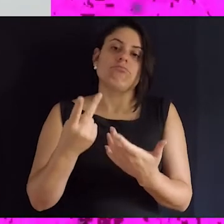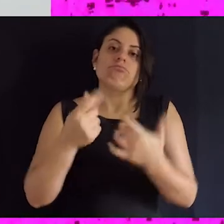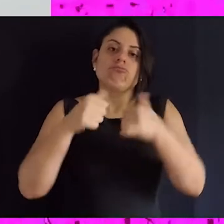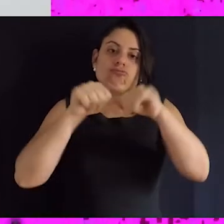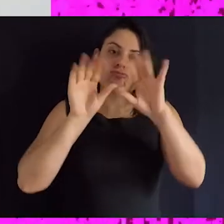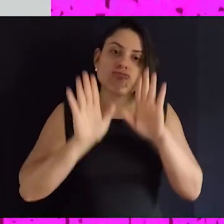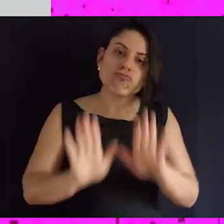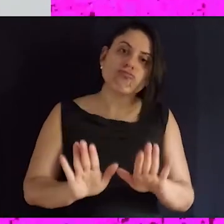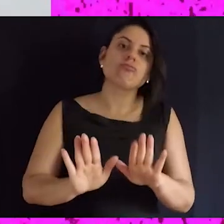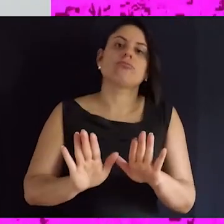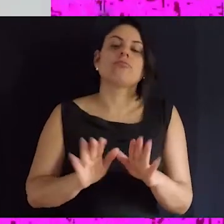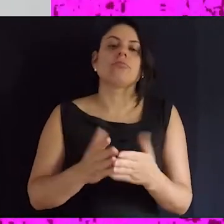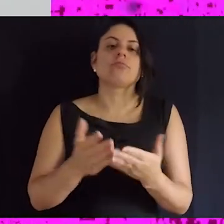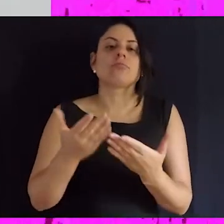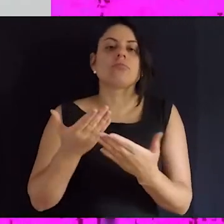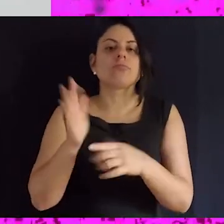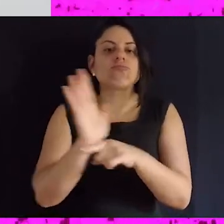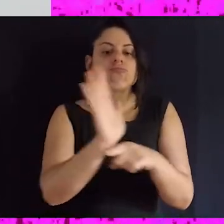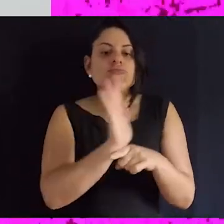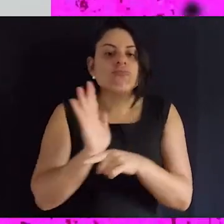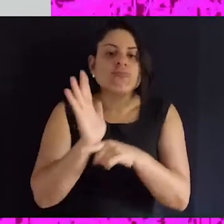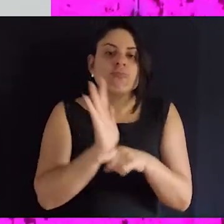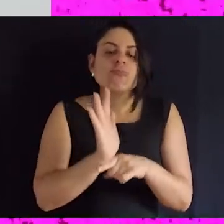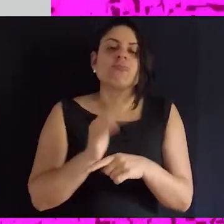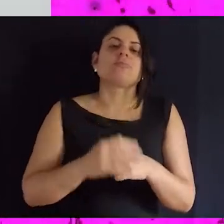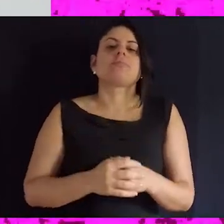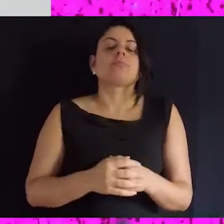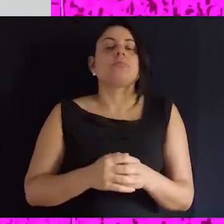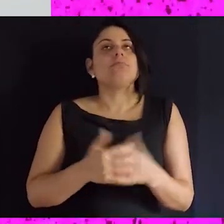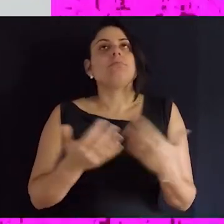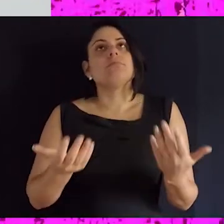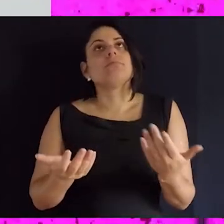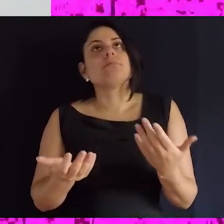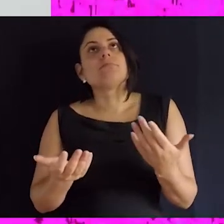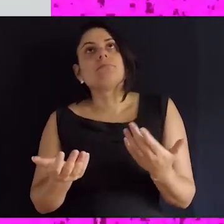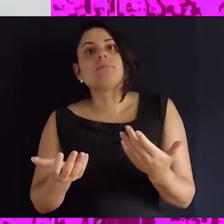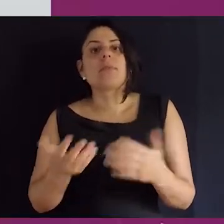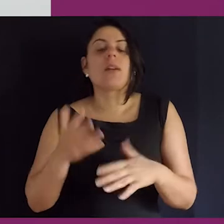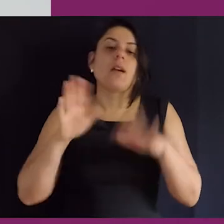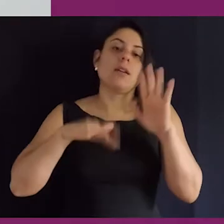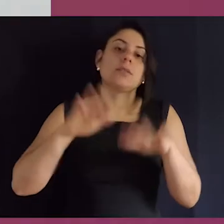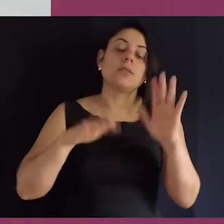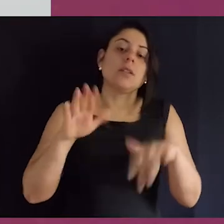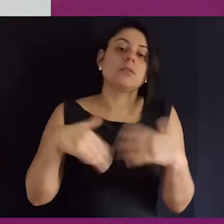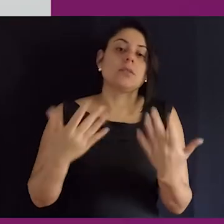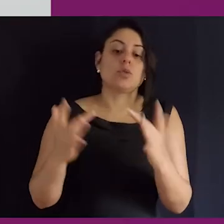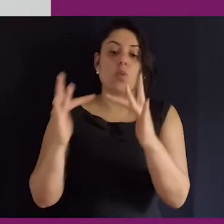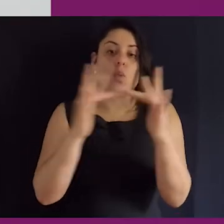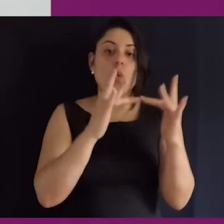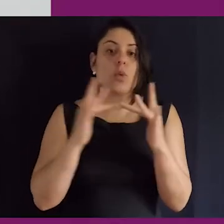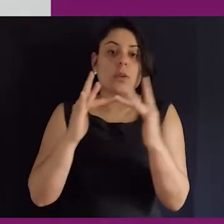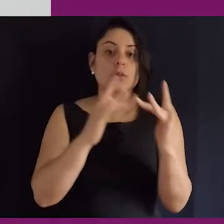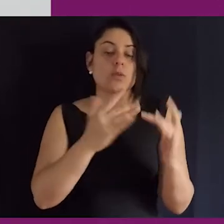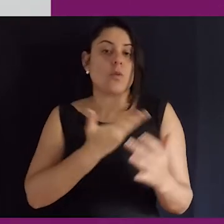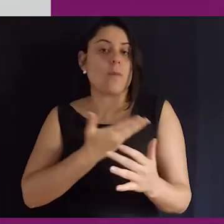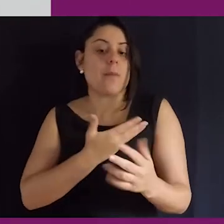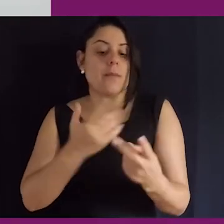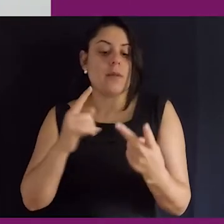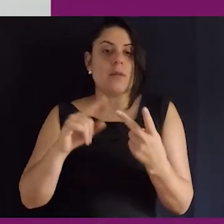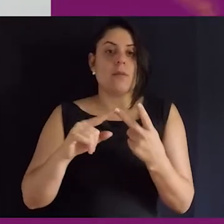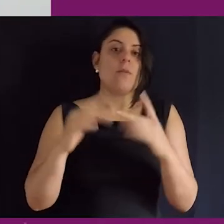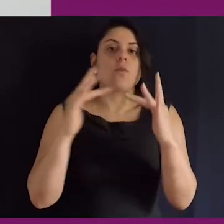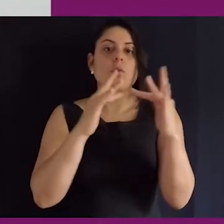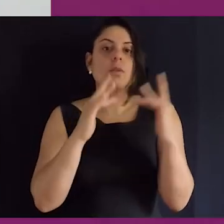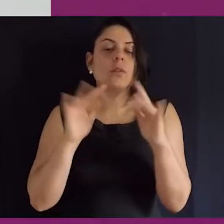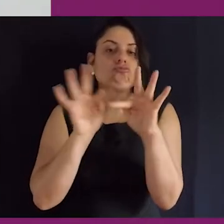melhor para elas serem atendidas. Às vezes, um